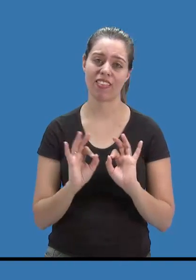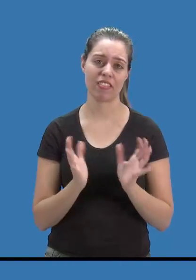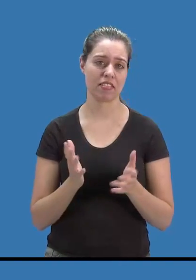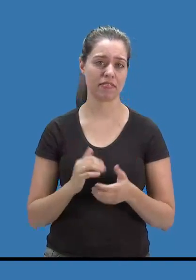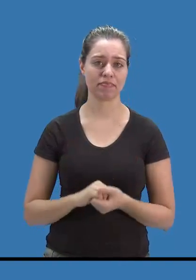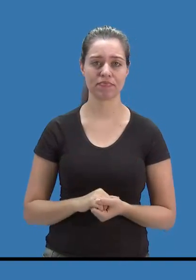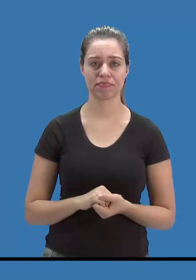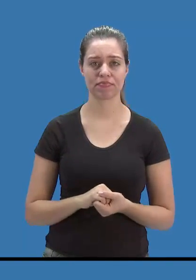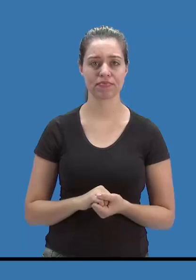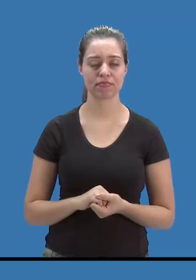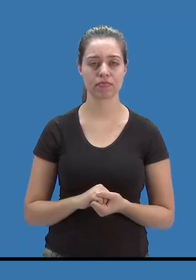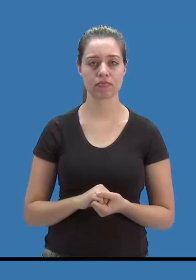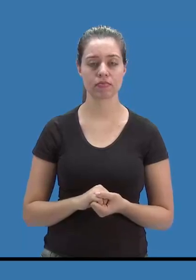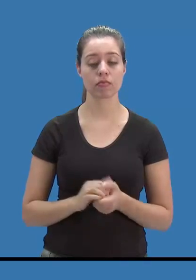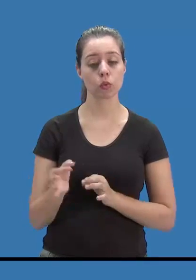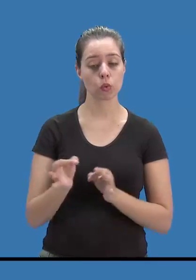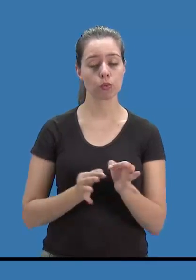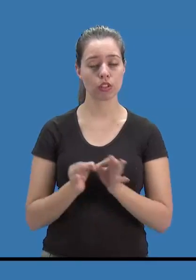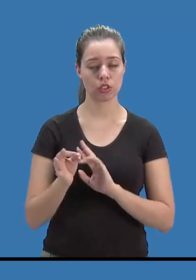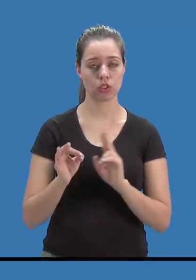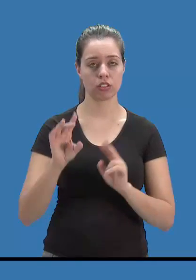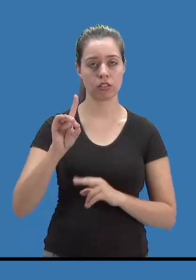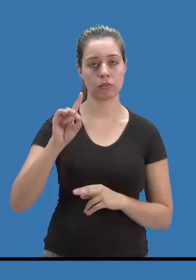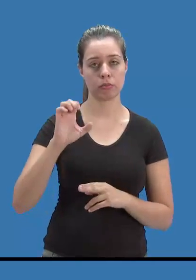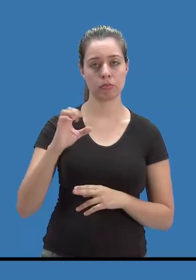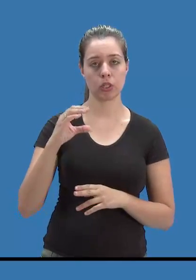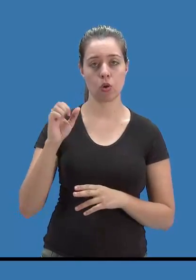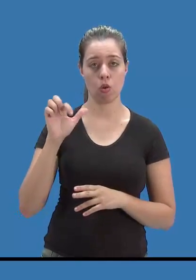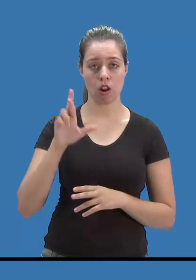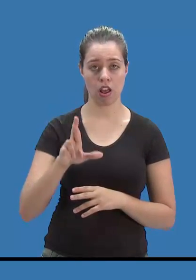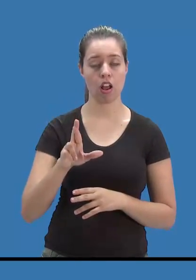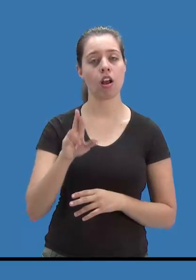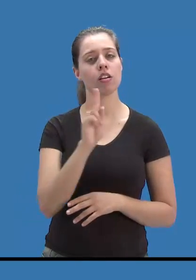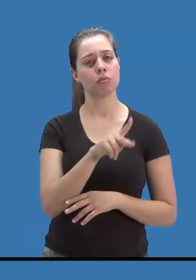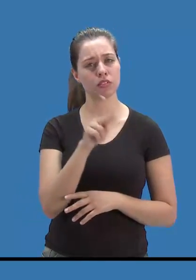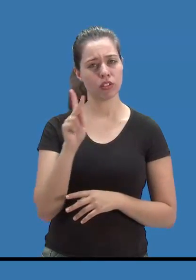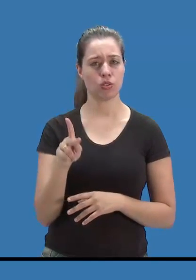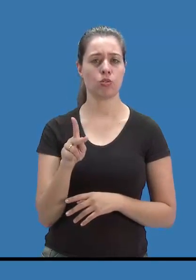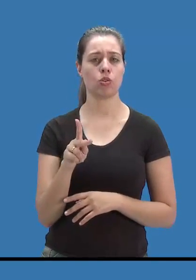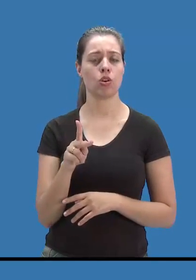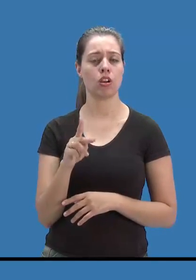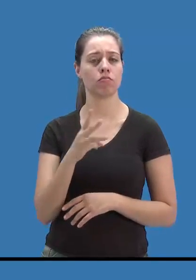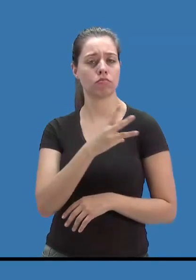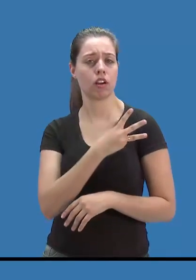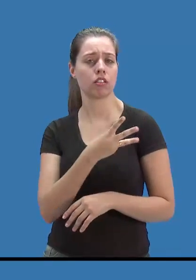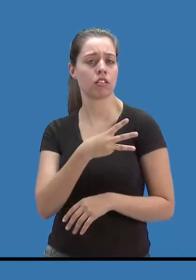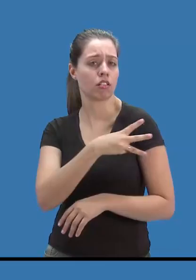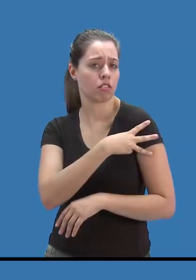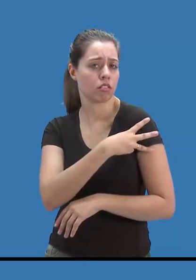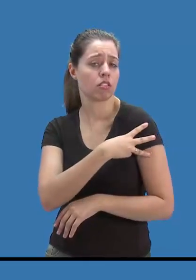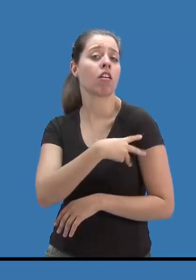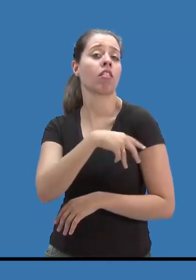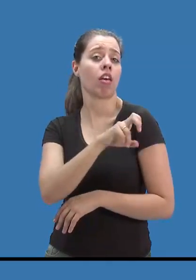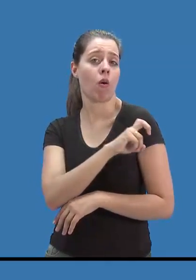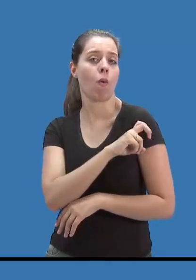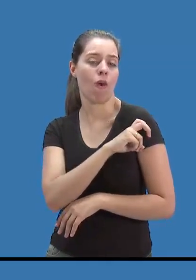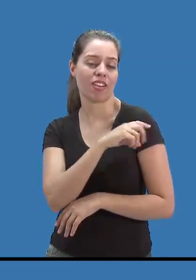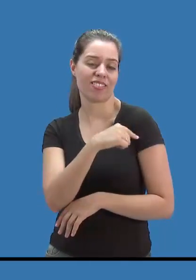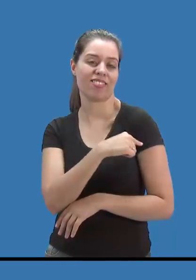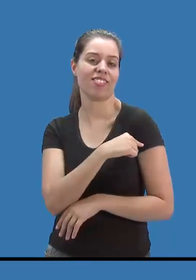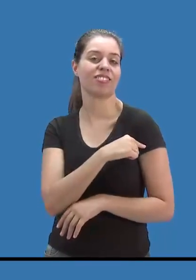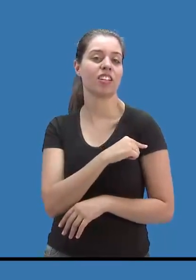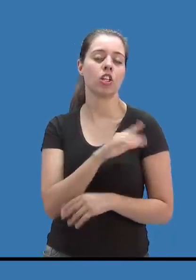superior. No projeto Decolar, os professores do terceiro ao quinto ano são os primeiros a investigar sinais de altas